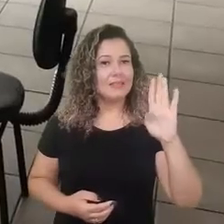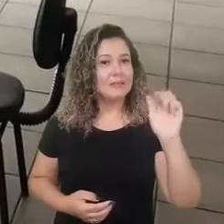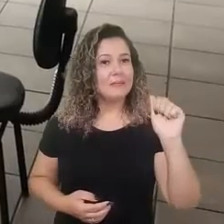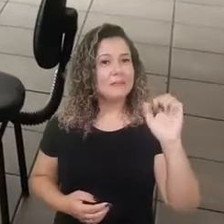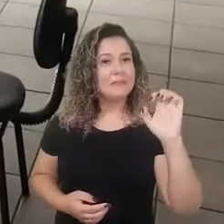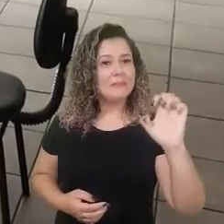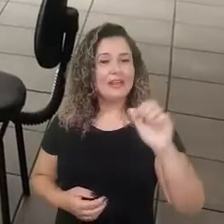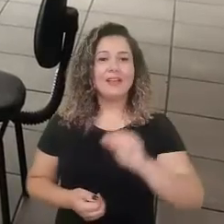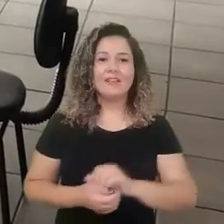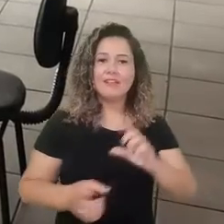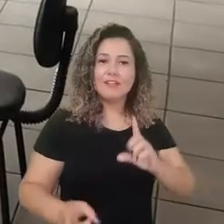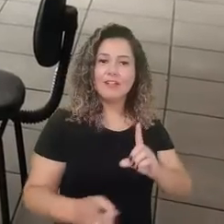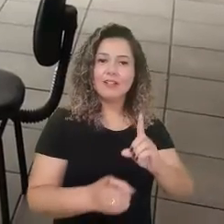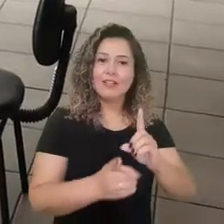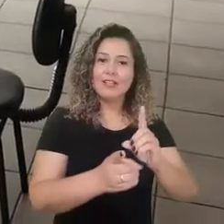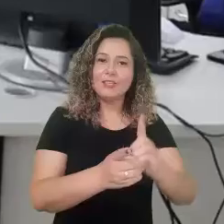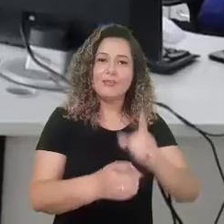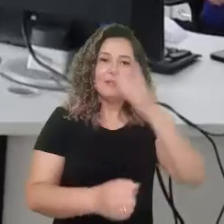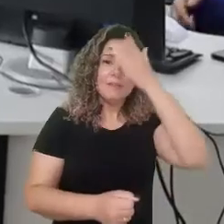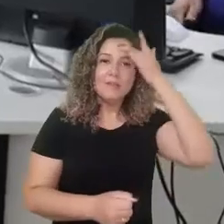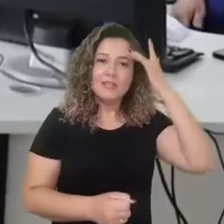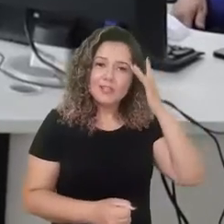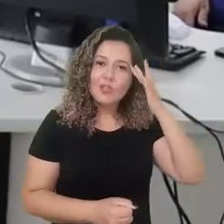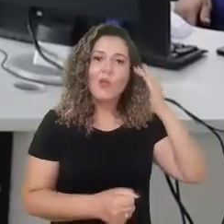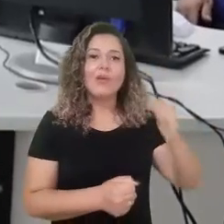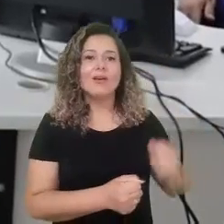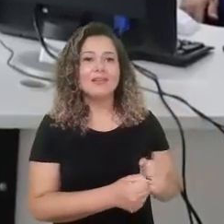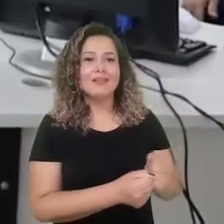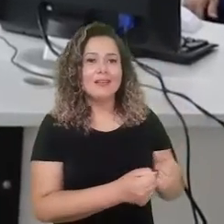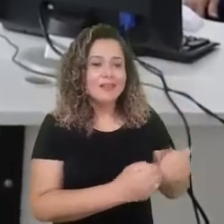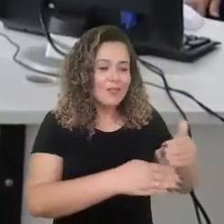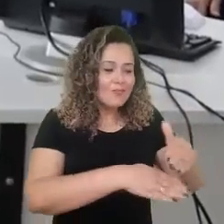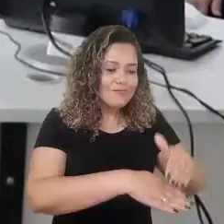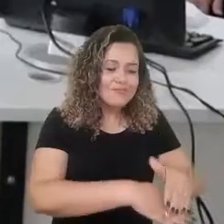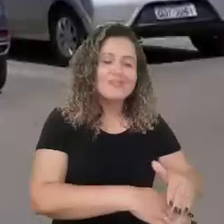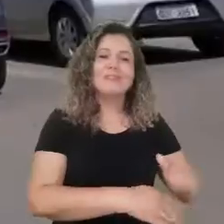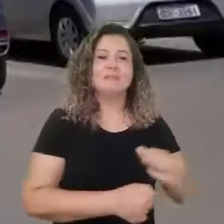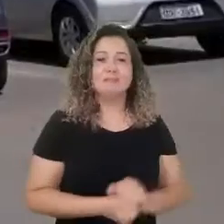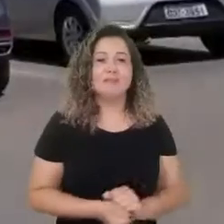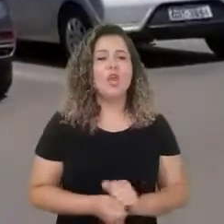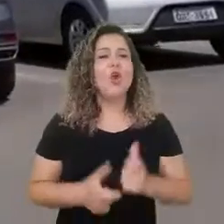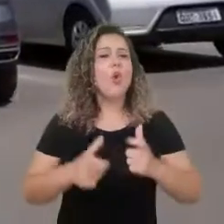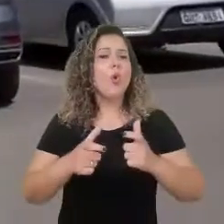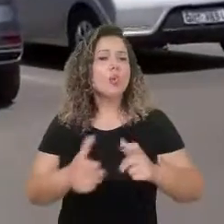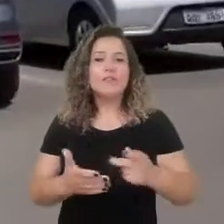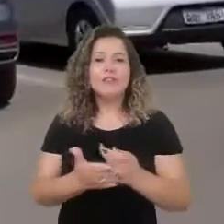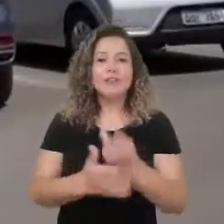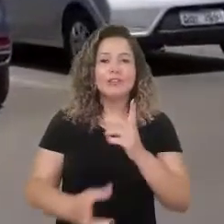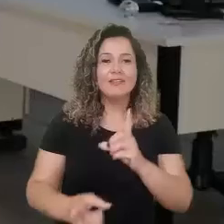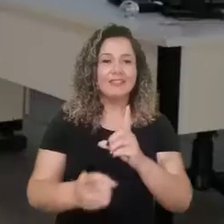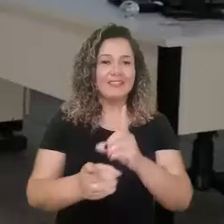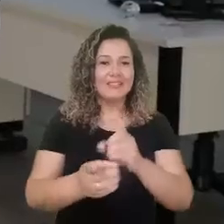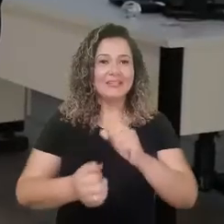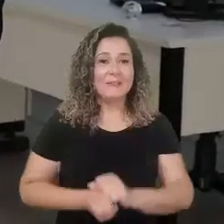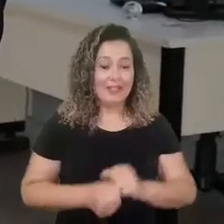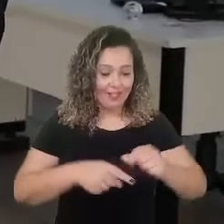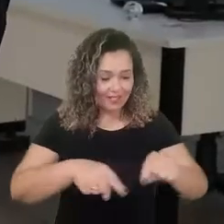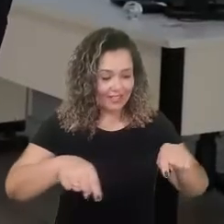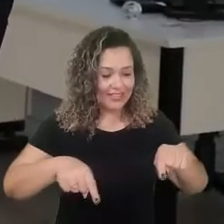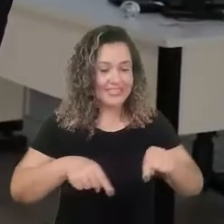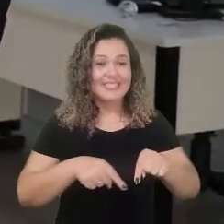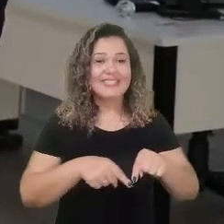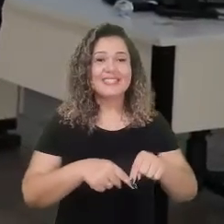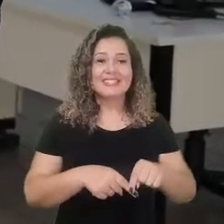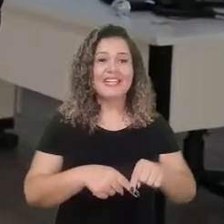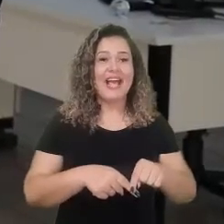gratuita para a população de baixa renda. O serviço passa a funcionar na Sala Mineira do Empreendedor e a abertura